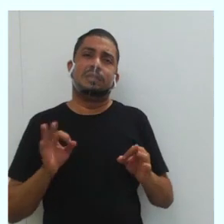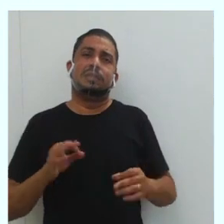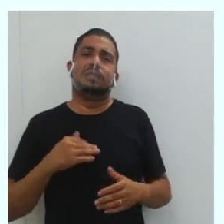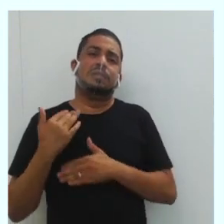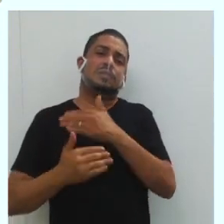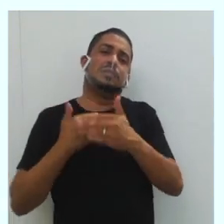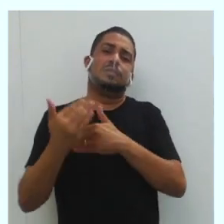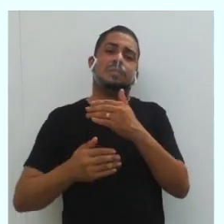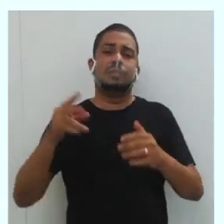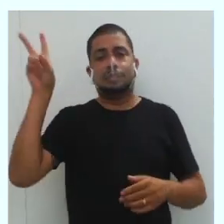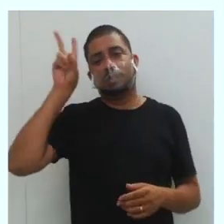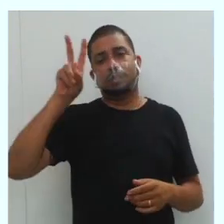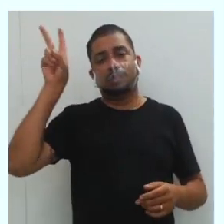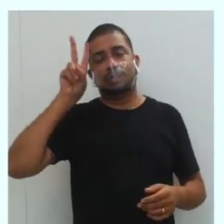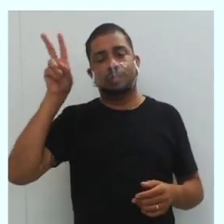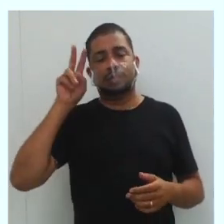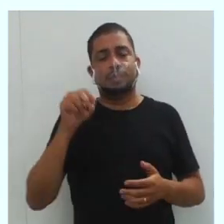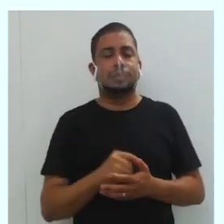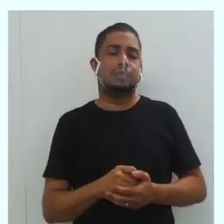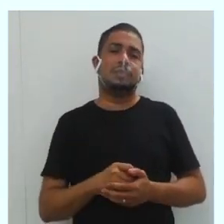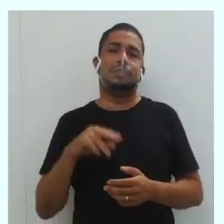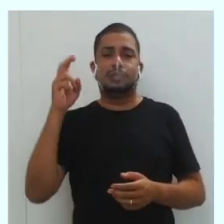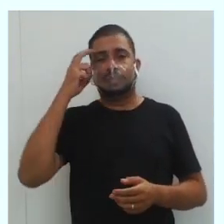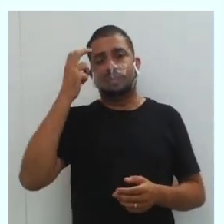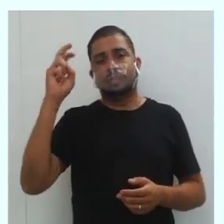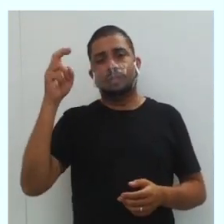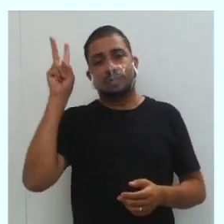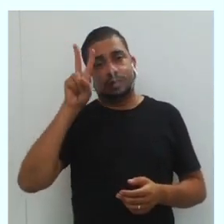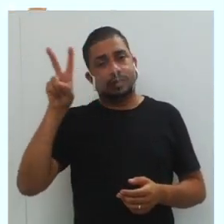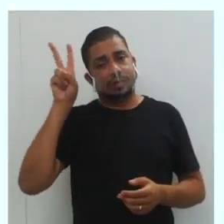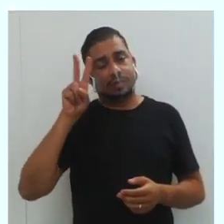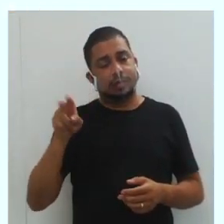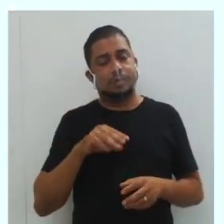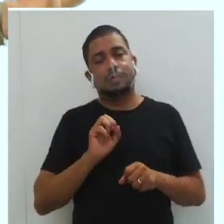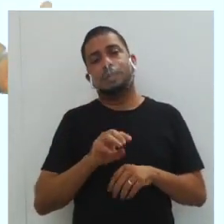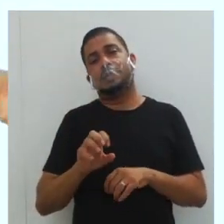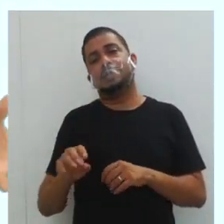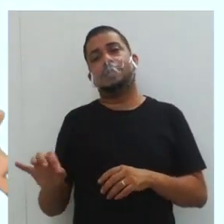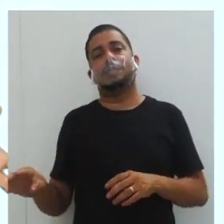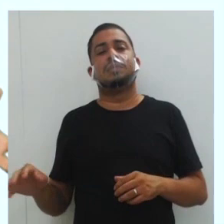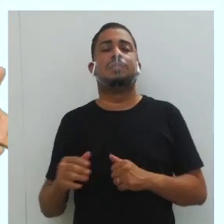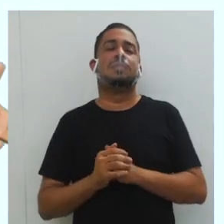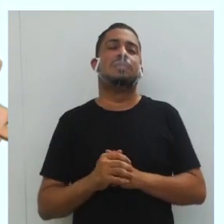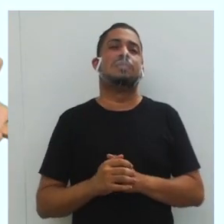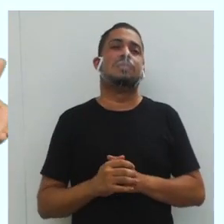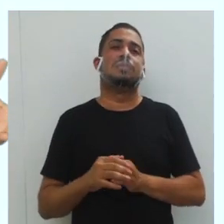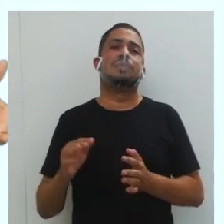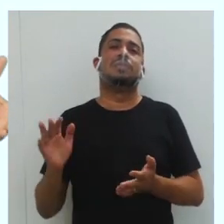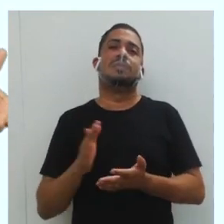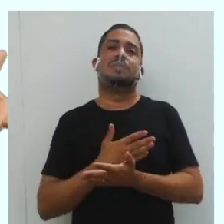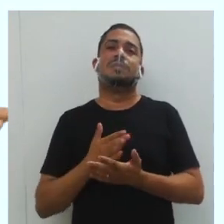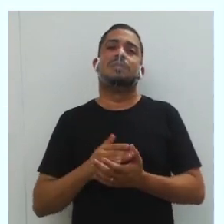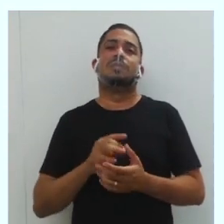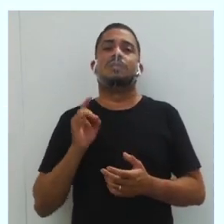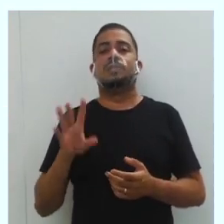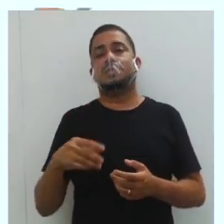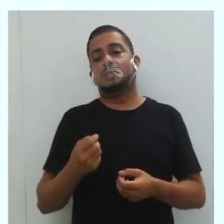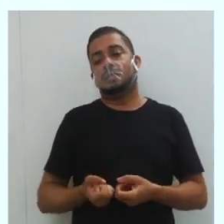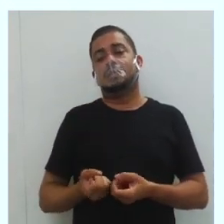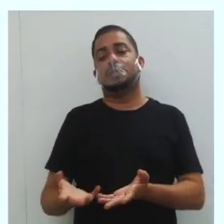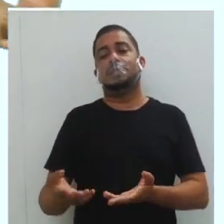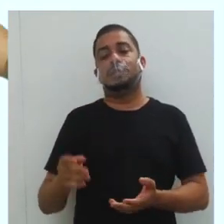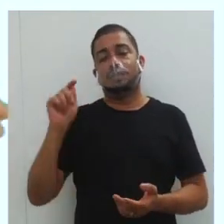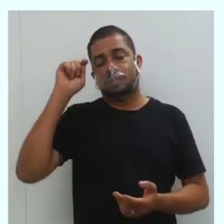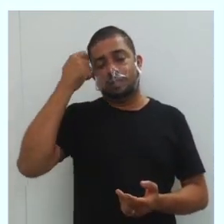de todo um processo histórico, certo? Cultural, histórico, educacional, que muitas vezes só deu ao